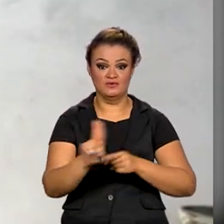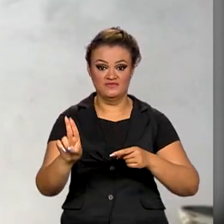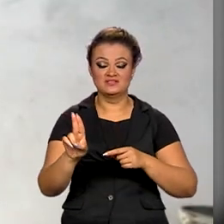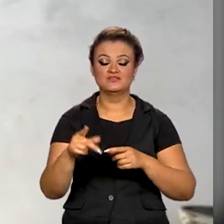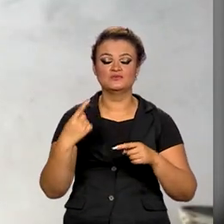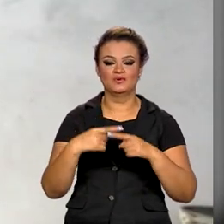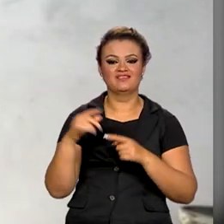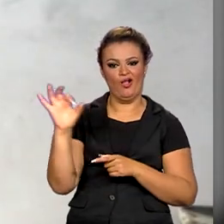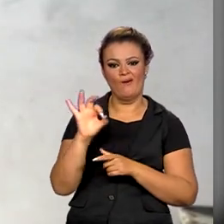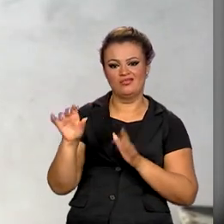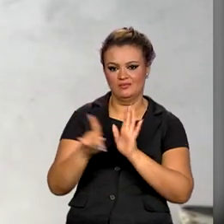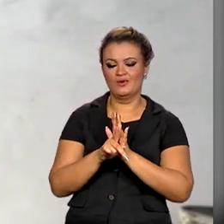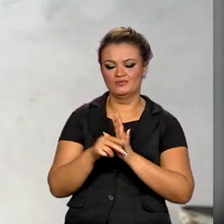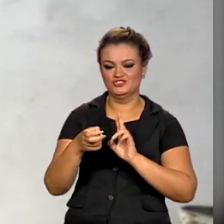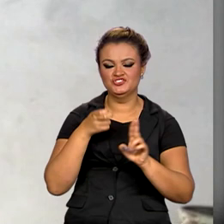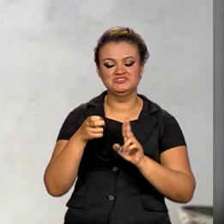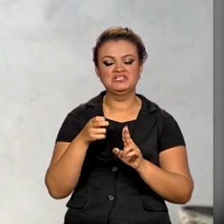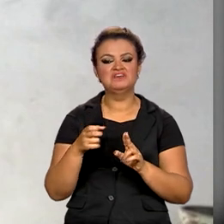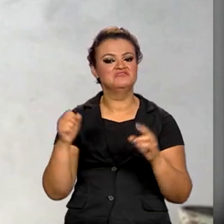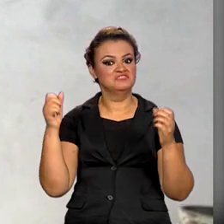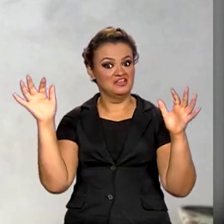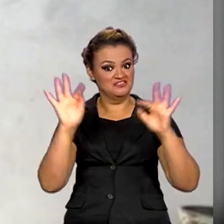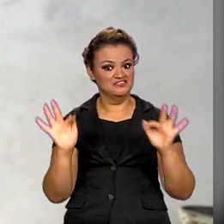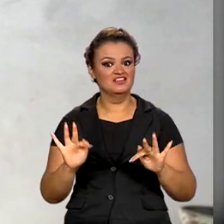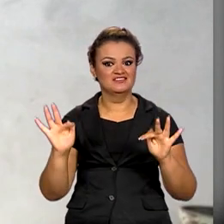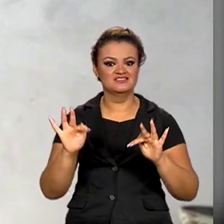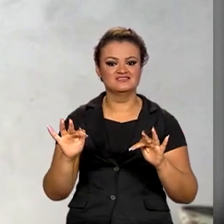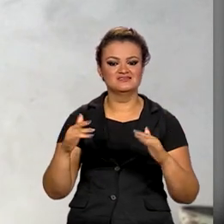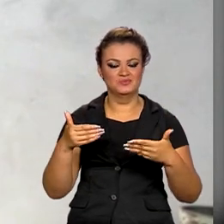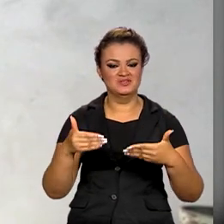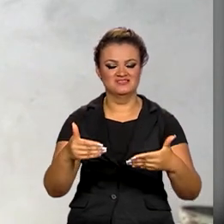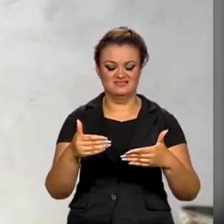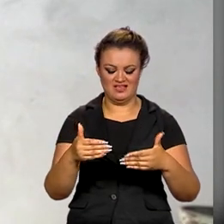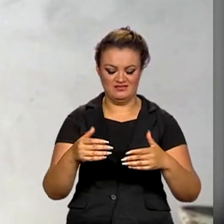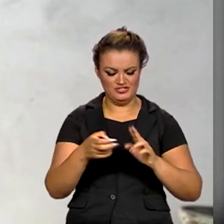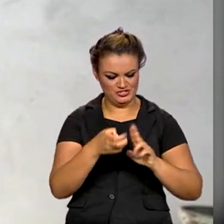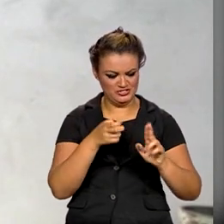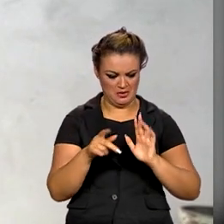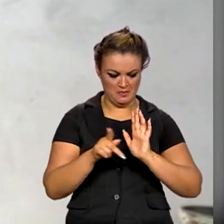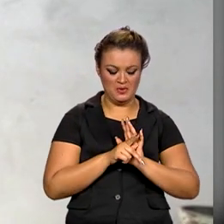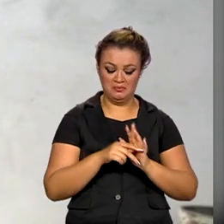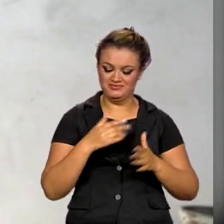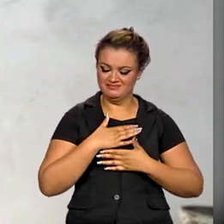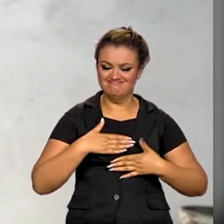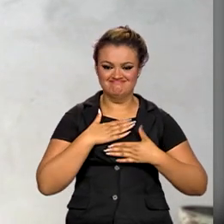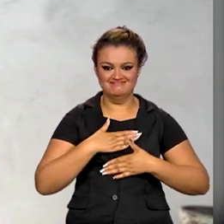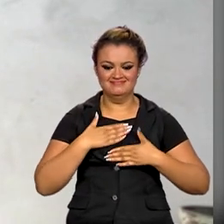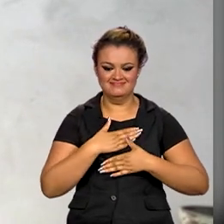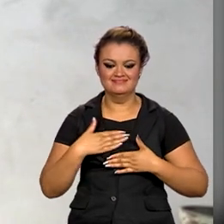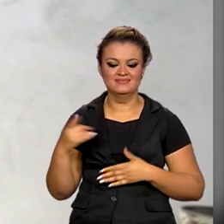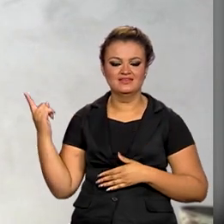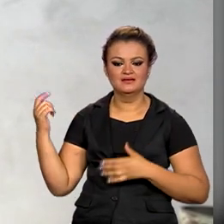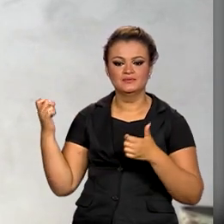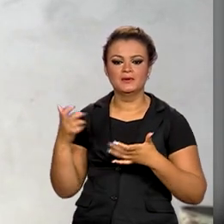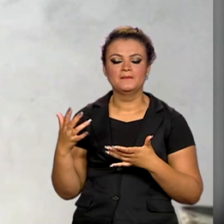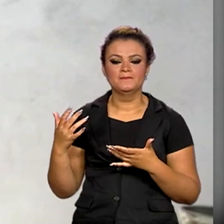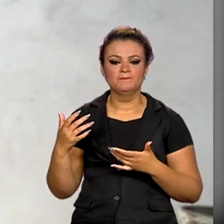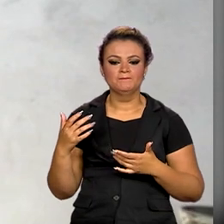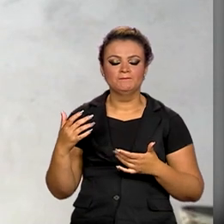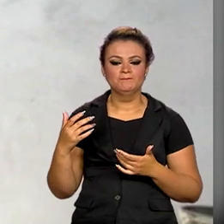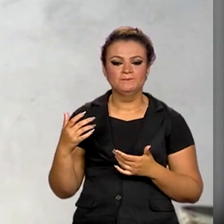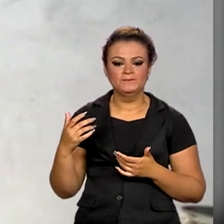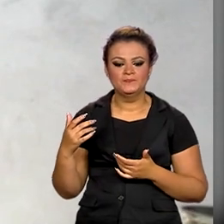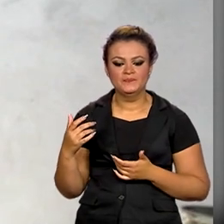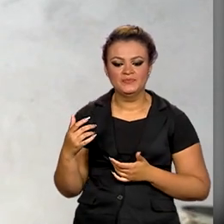das cotas para indígenas, comemora a criação da pasta. A criação deste Ministério dos Povos Indígenas, ele faz